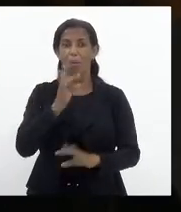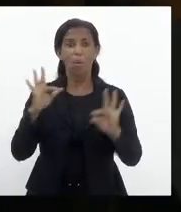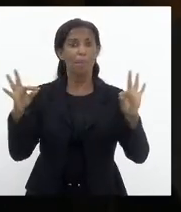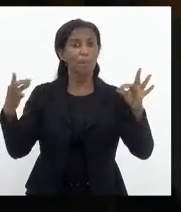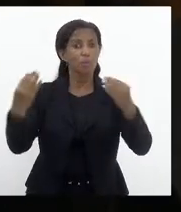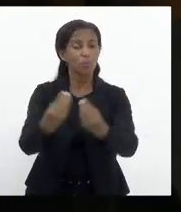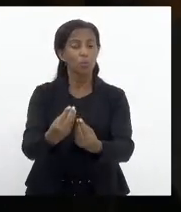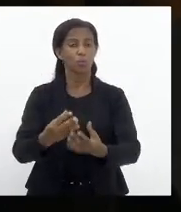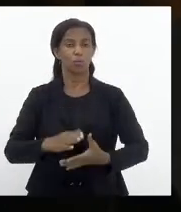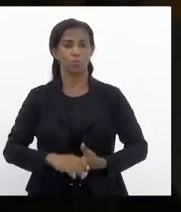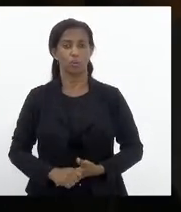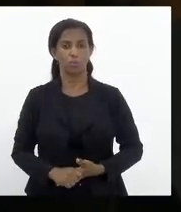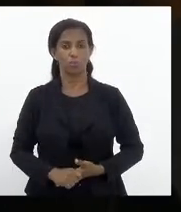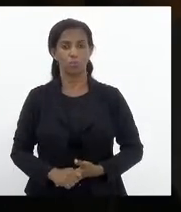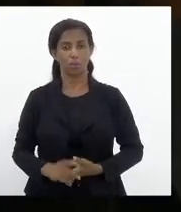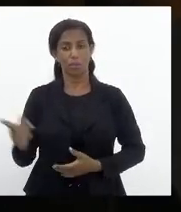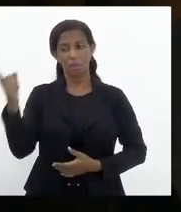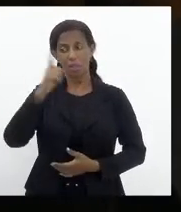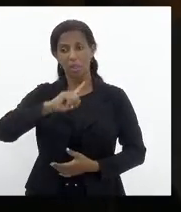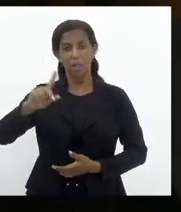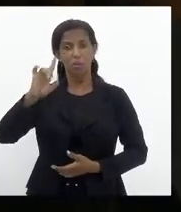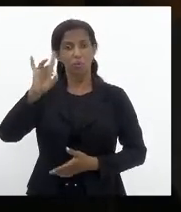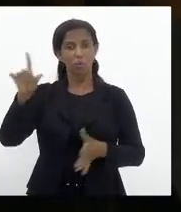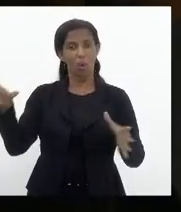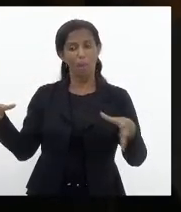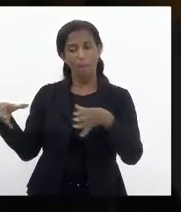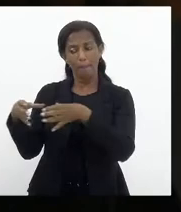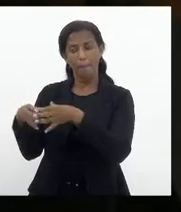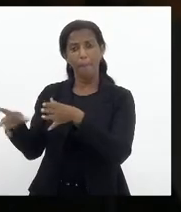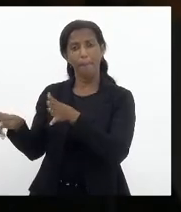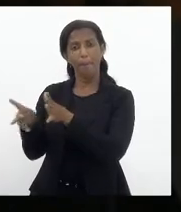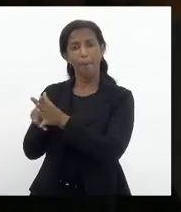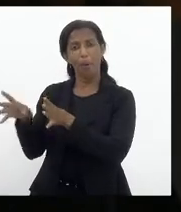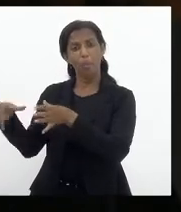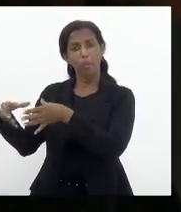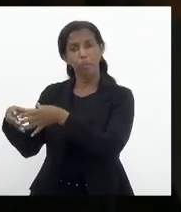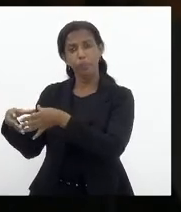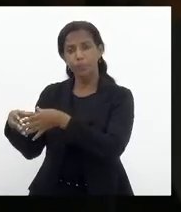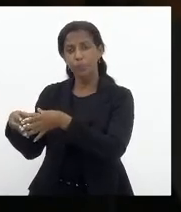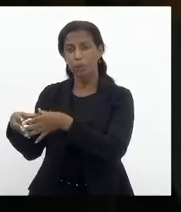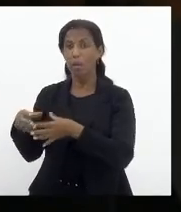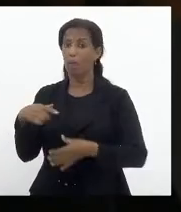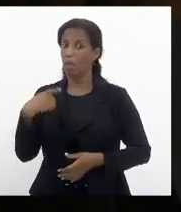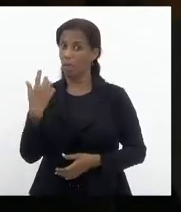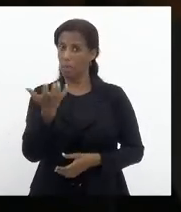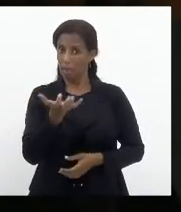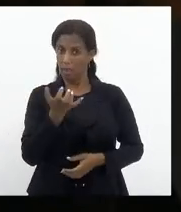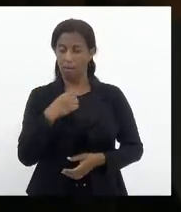todos e não somente para uma categoria. É isso que nós esperamos.